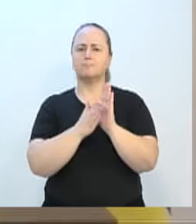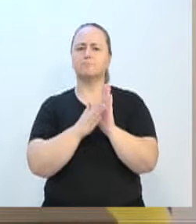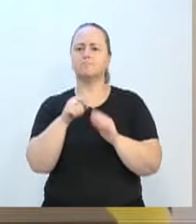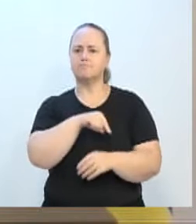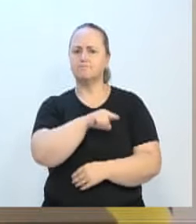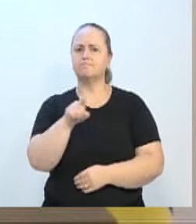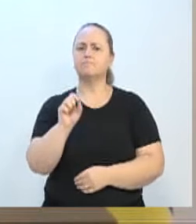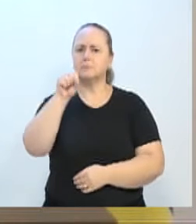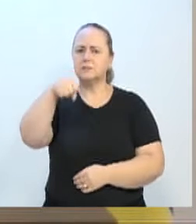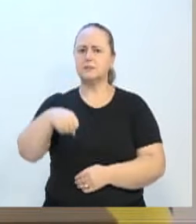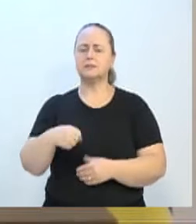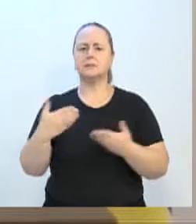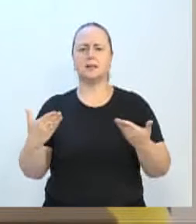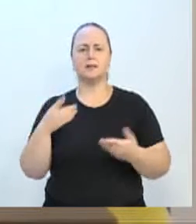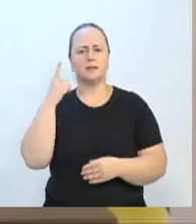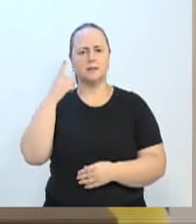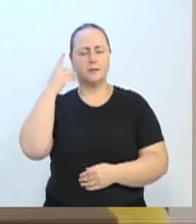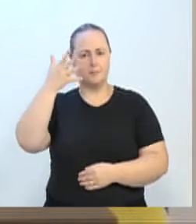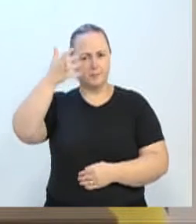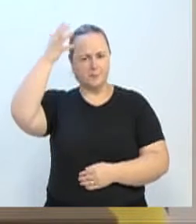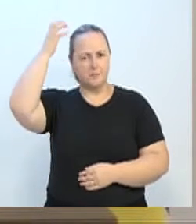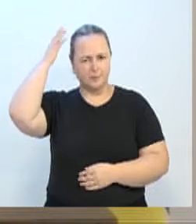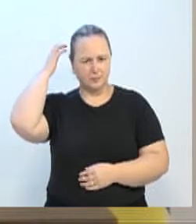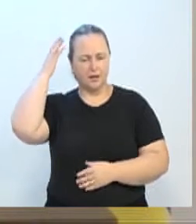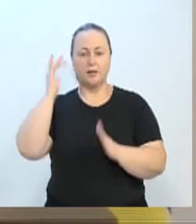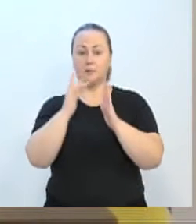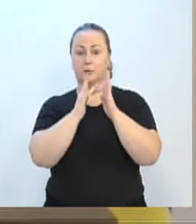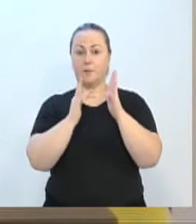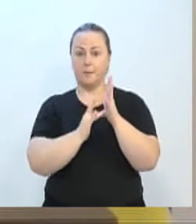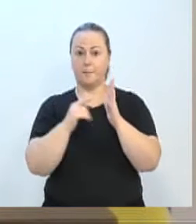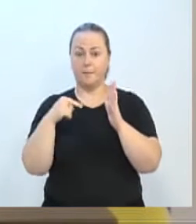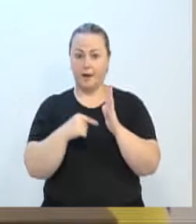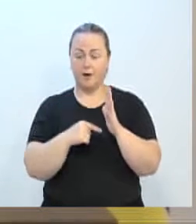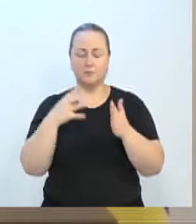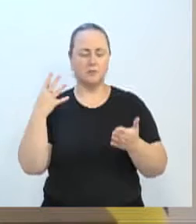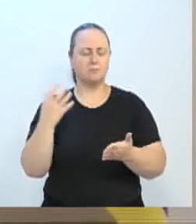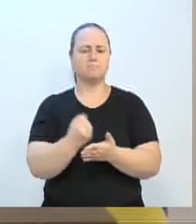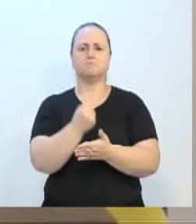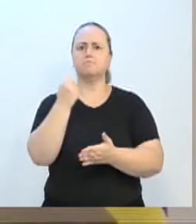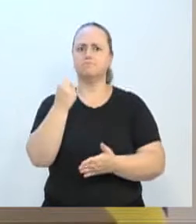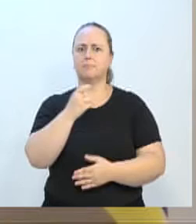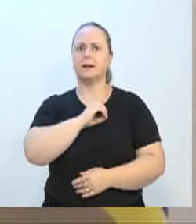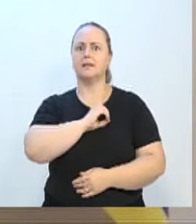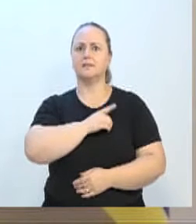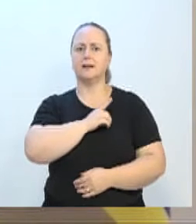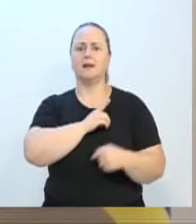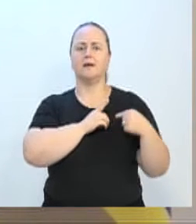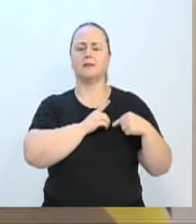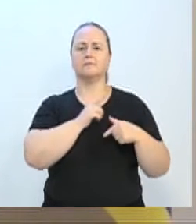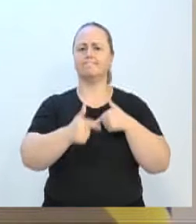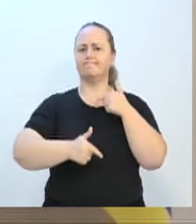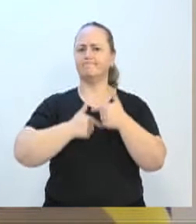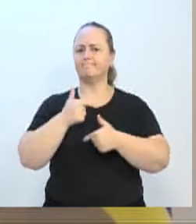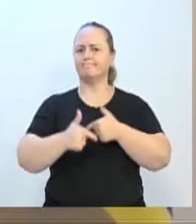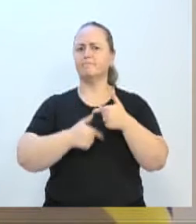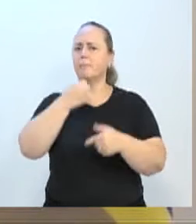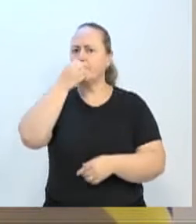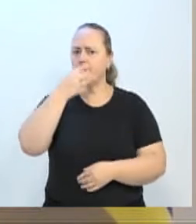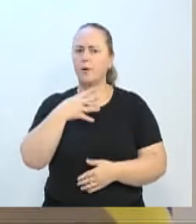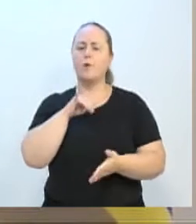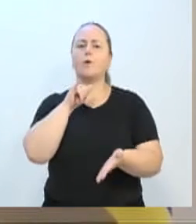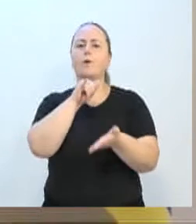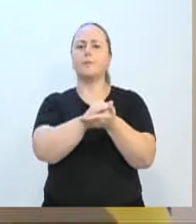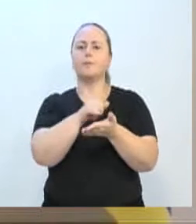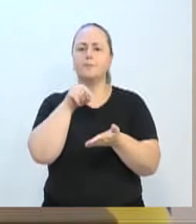que o deputado Ivanatos trouxe aqui uma pauta, que é muito importante da conquista da delegacia, eu acho que a gente vai ter um trabalho muito grande na nova legislatura de implementação